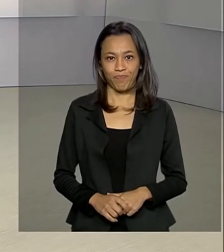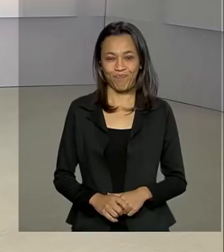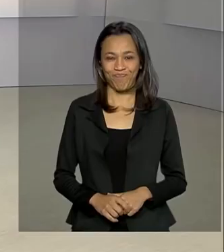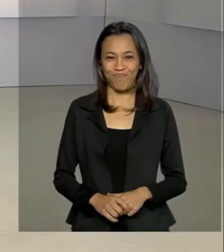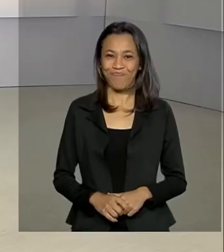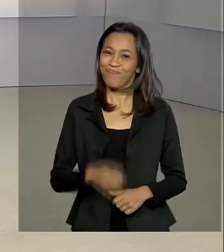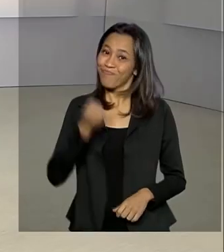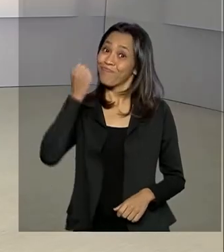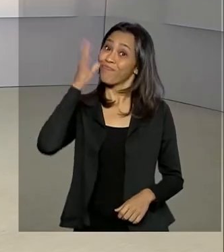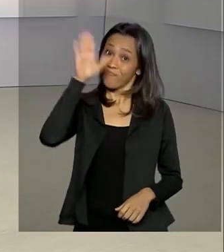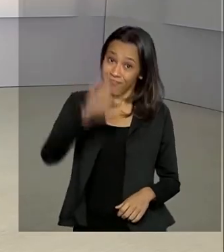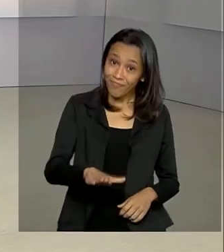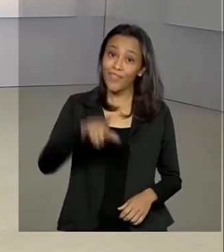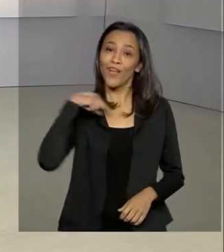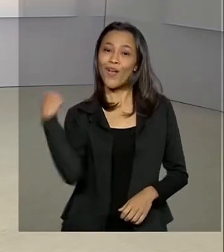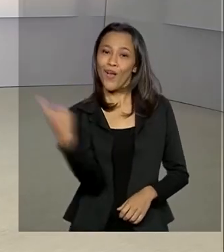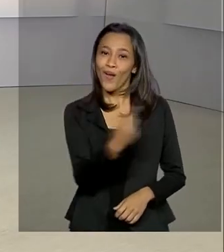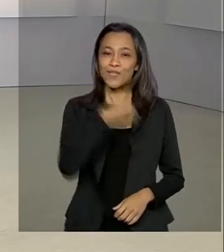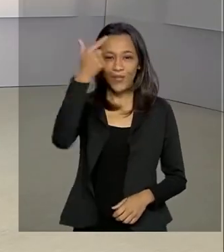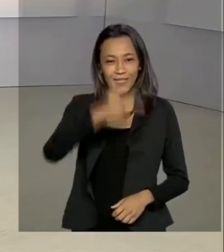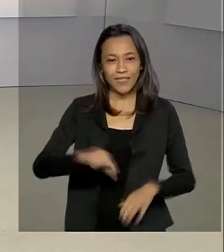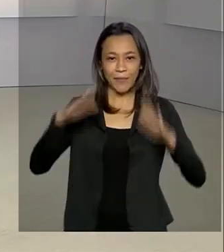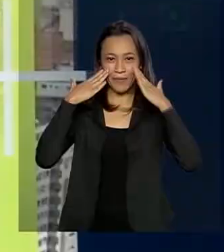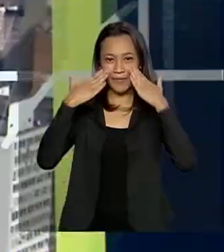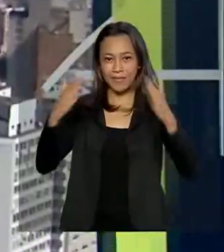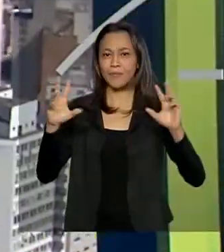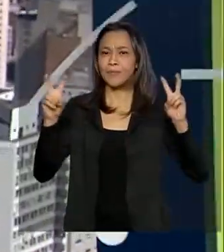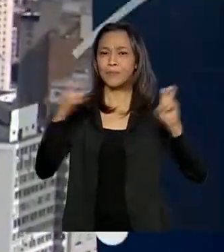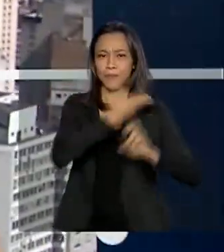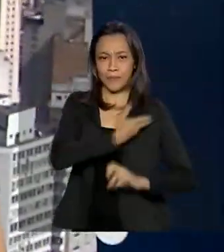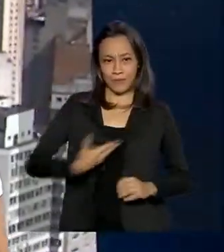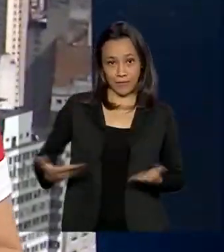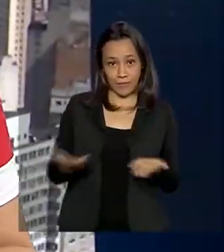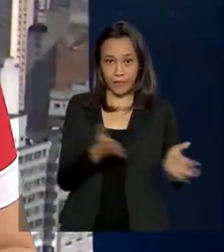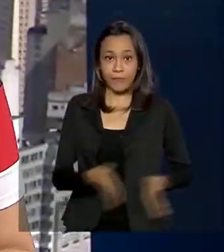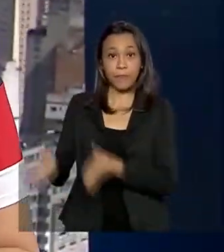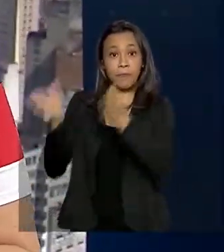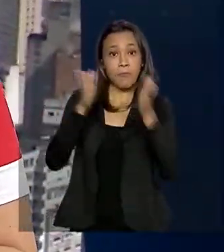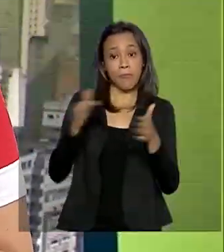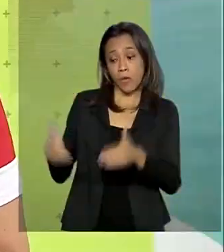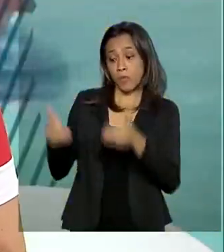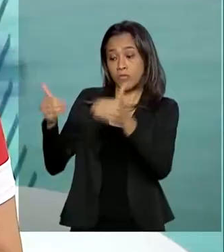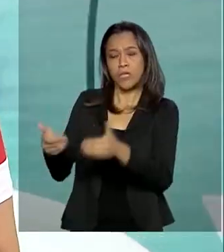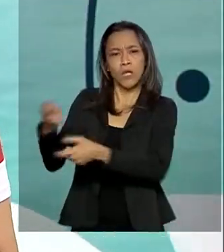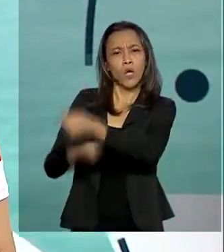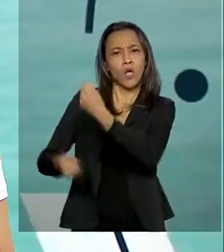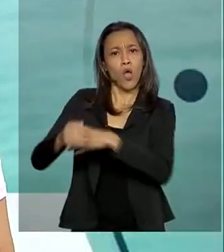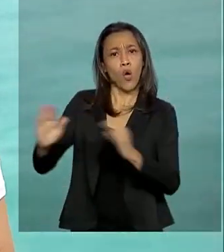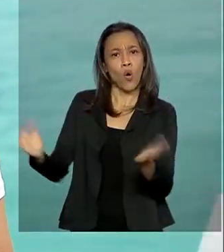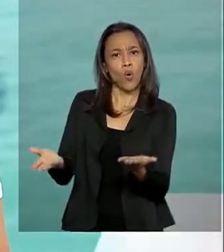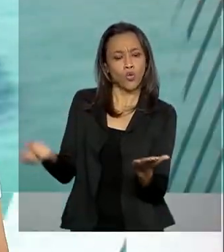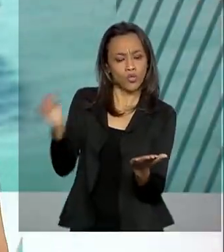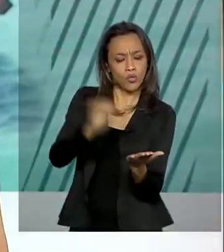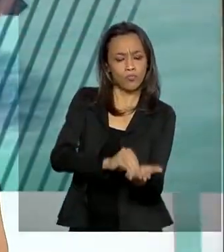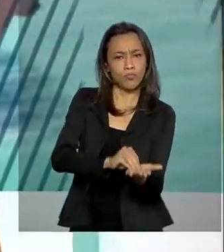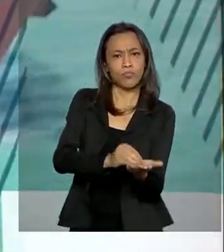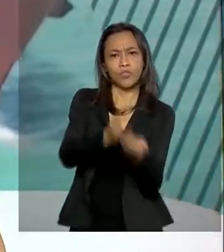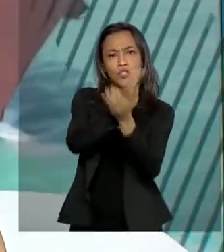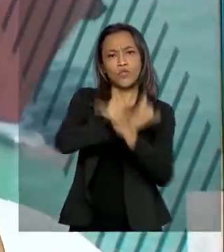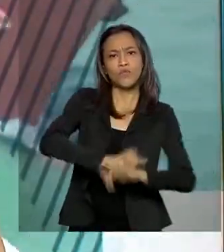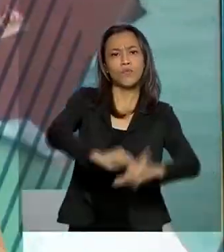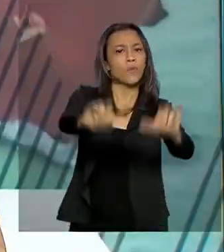Boa tarde, já estamos de volta com o Governo Agora. O Ministério da Economia publicou hoje no Diário Oficial da União